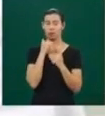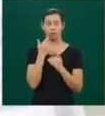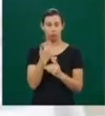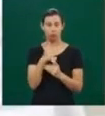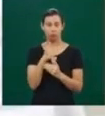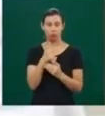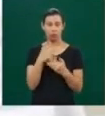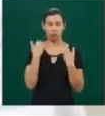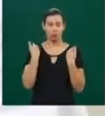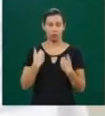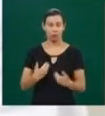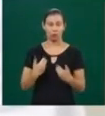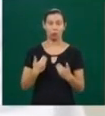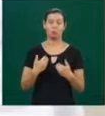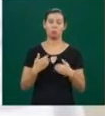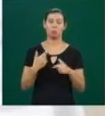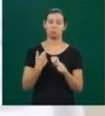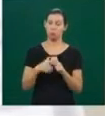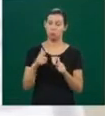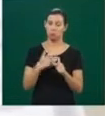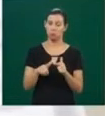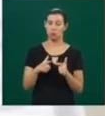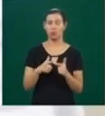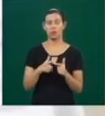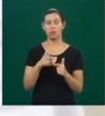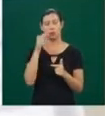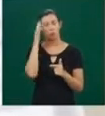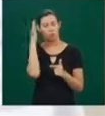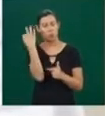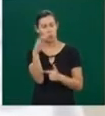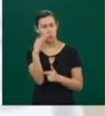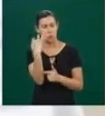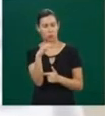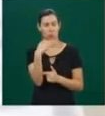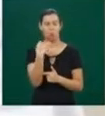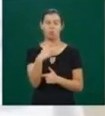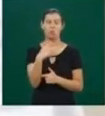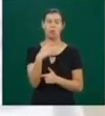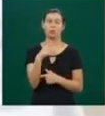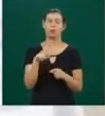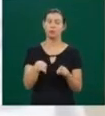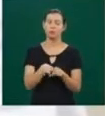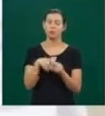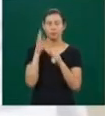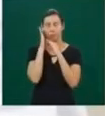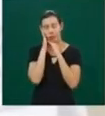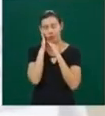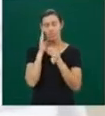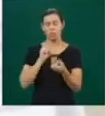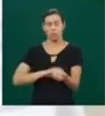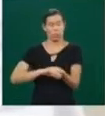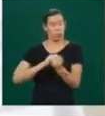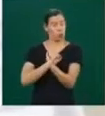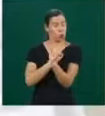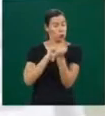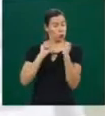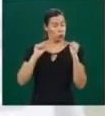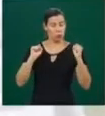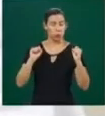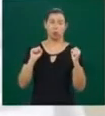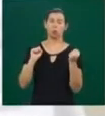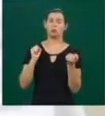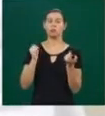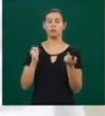você tem dor no corpo. Se você não dorme, você tem problema de humor, você tem depressão, você tem irritabilidade. Se você não dorme, você tem problema comportamental, você tem